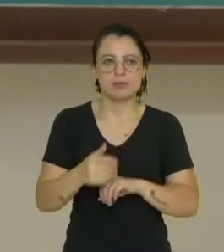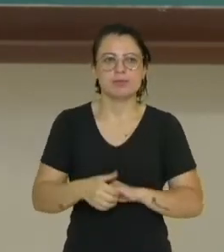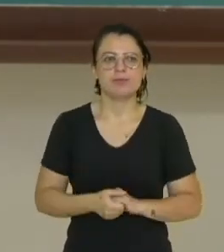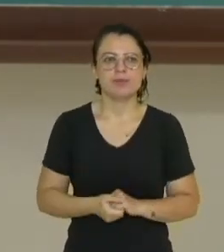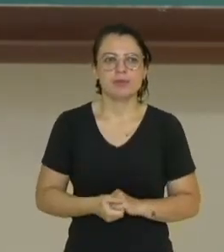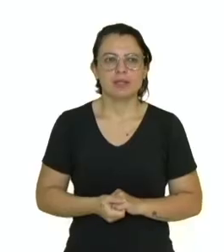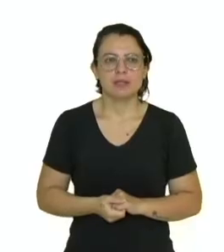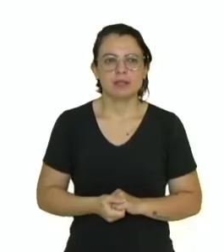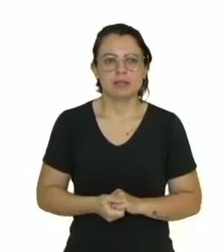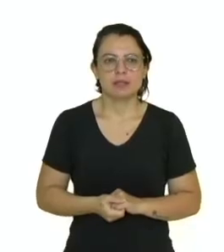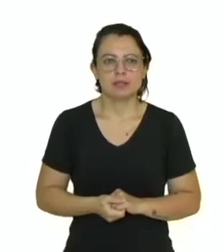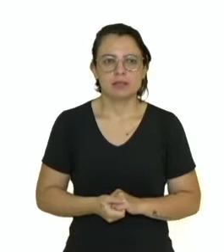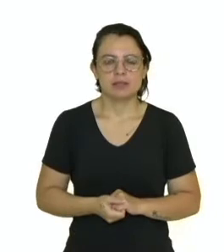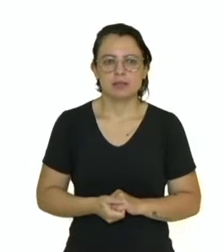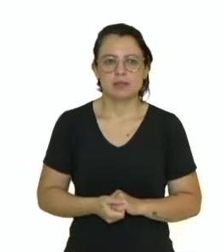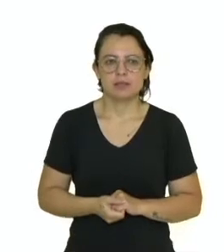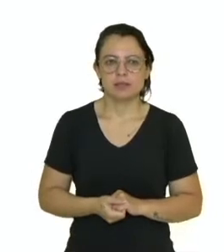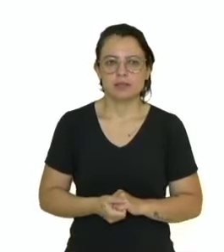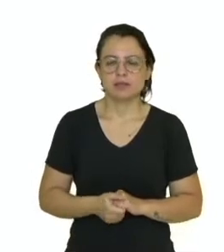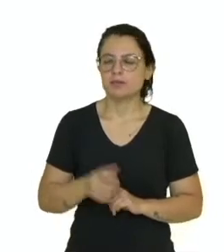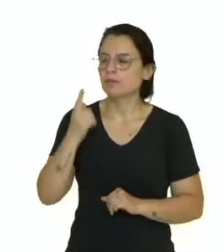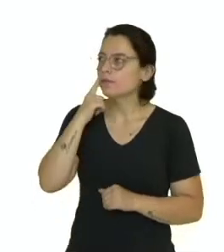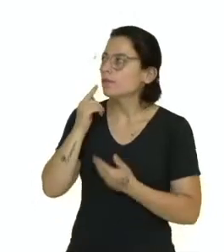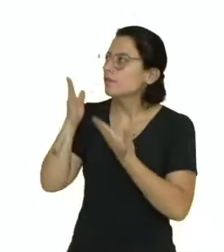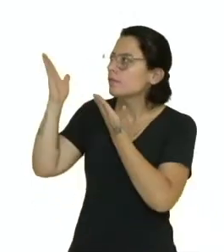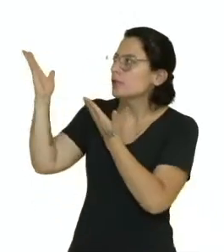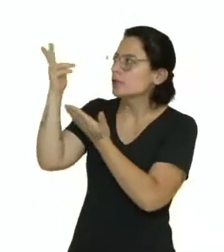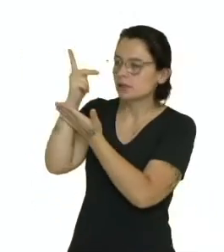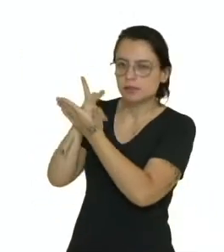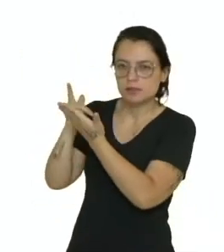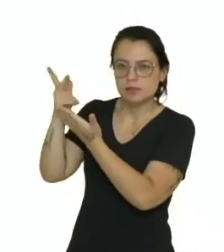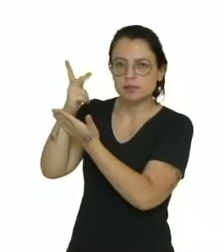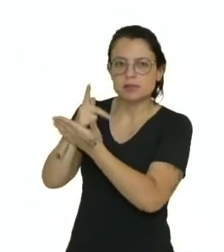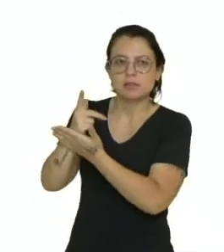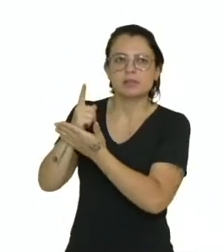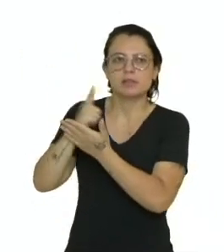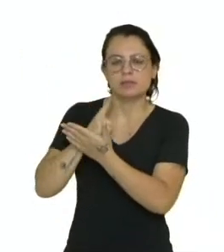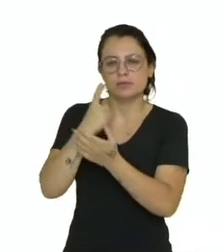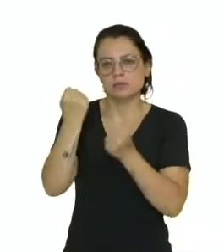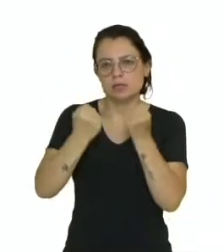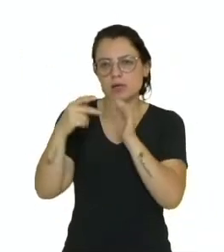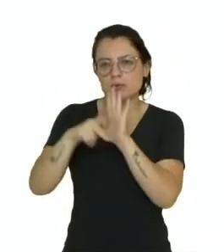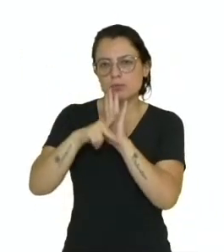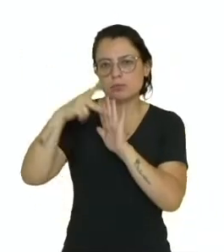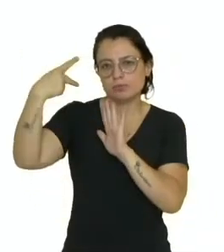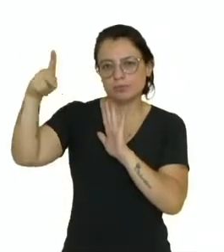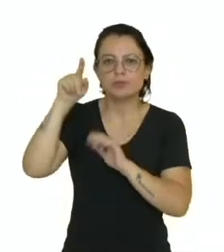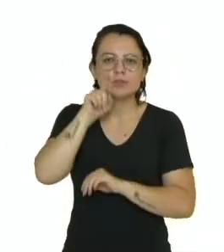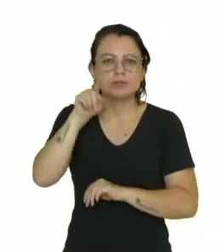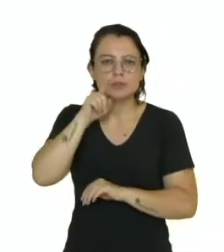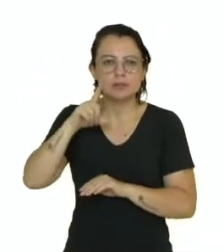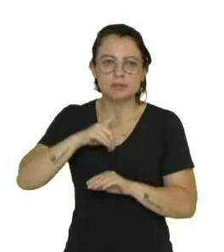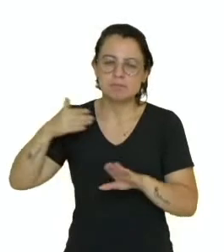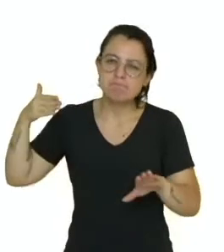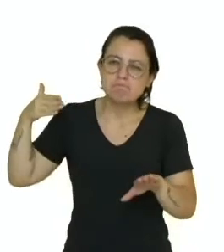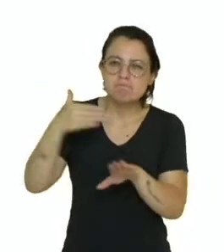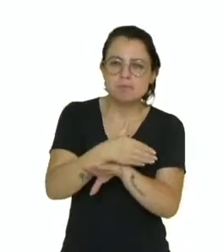ok? Então, aqui tem um jipe dos Estados Unidos, com soldados aí, quando invadiram, então,